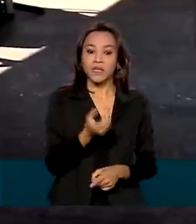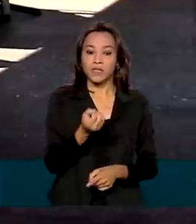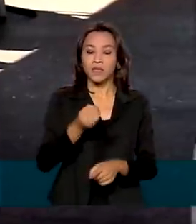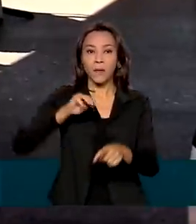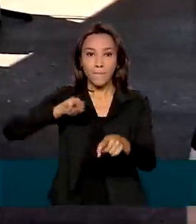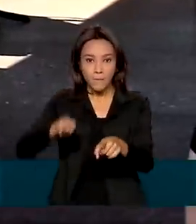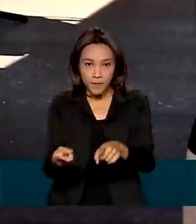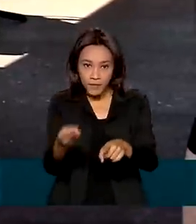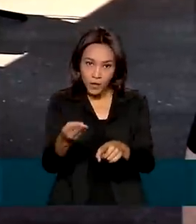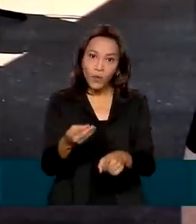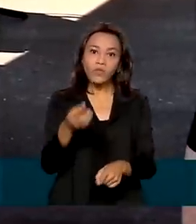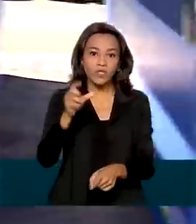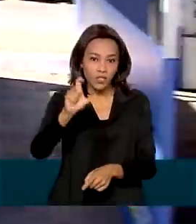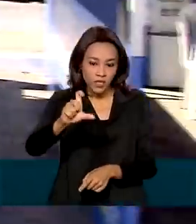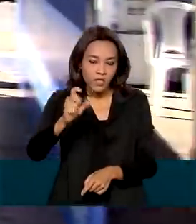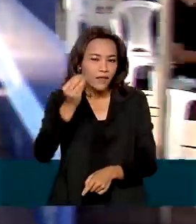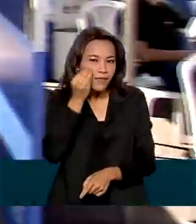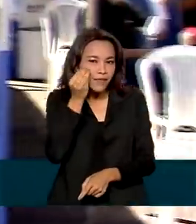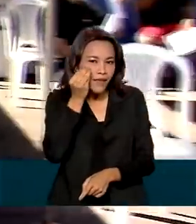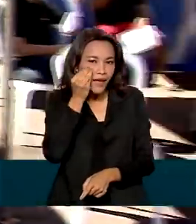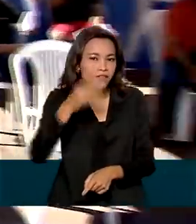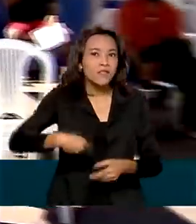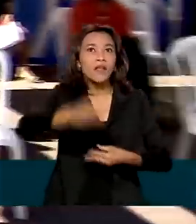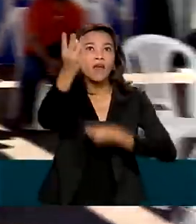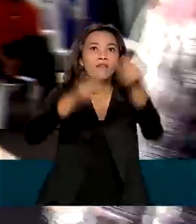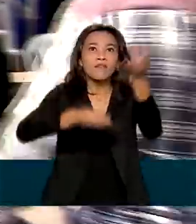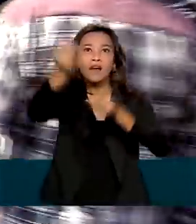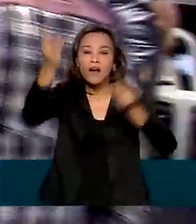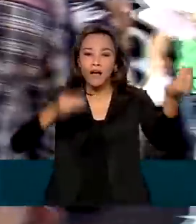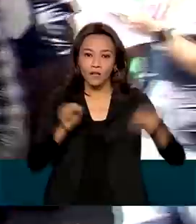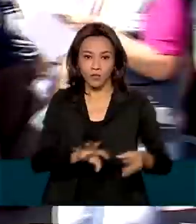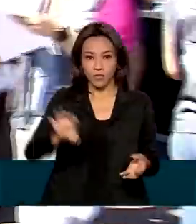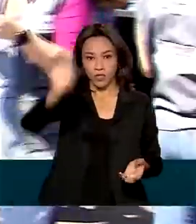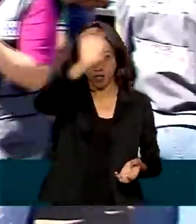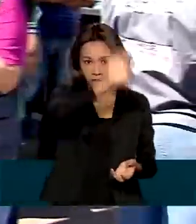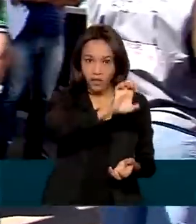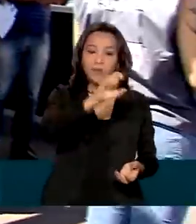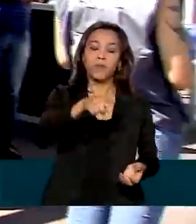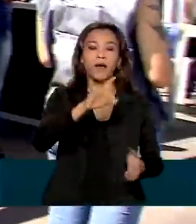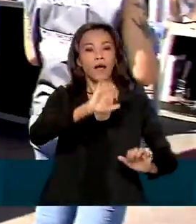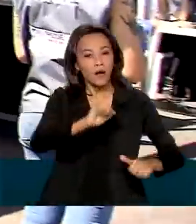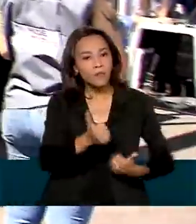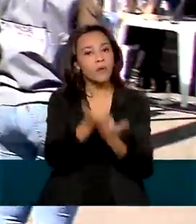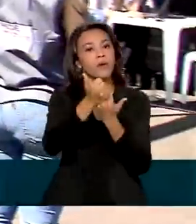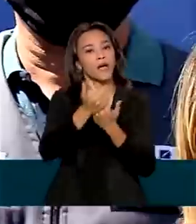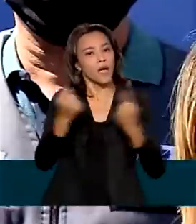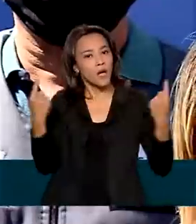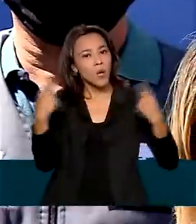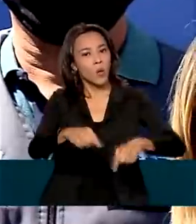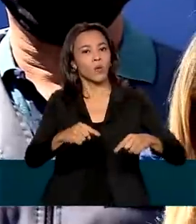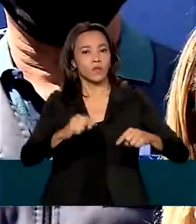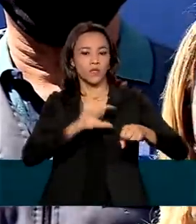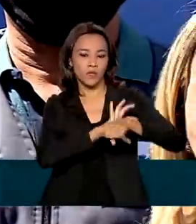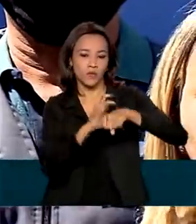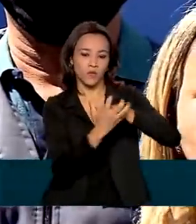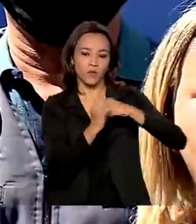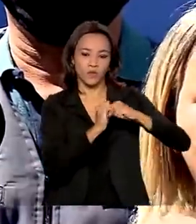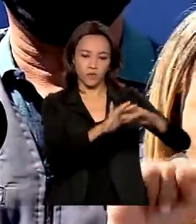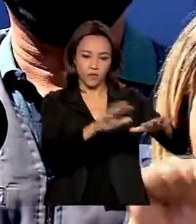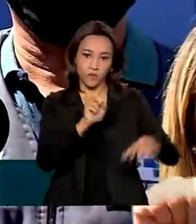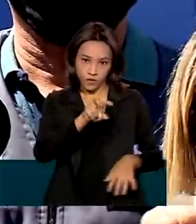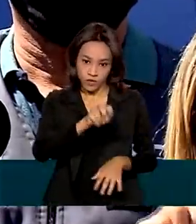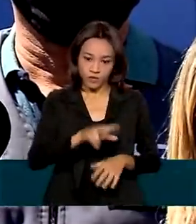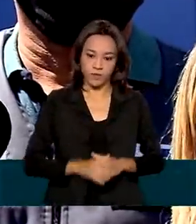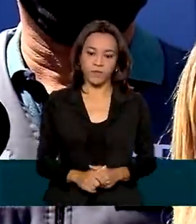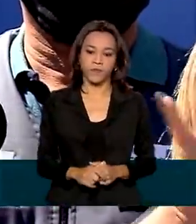serão enviados aos estados para ampliar a testagem e reforçar o combate ao vírus. A nossa meta é ampliar